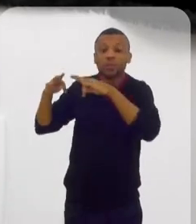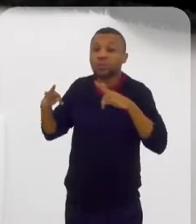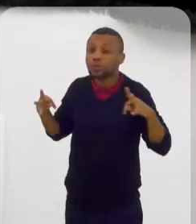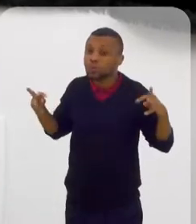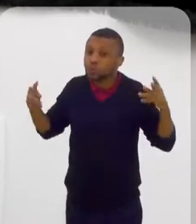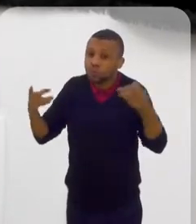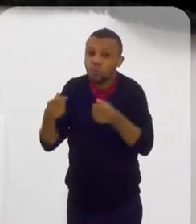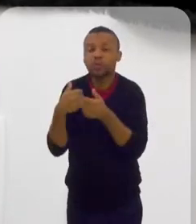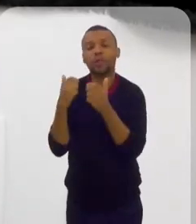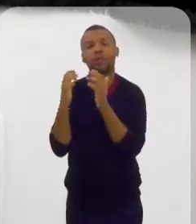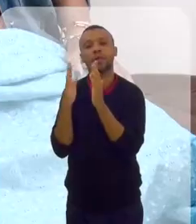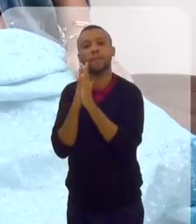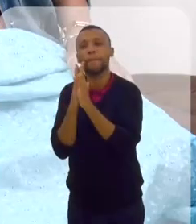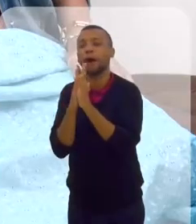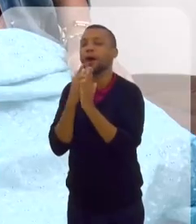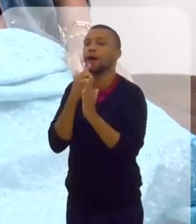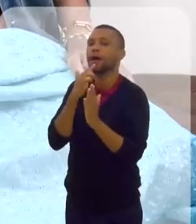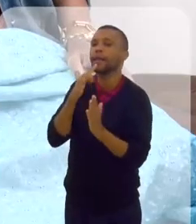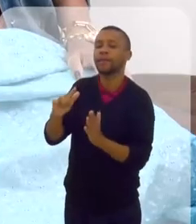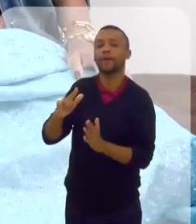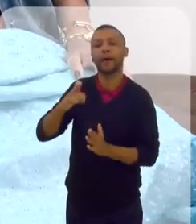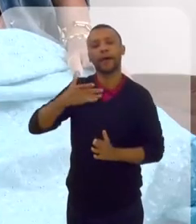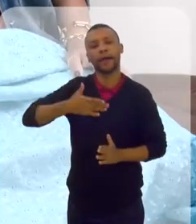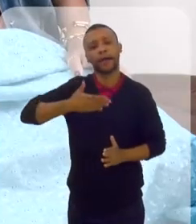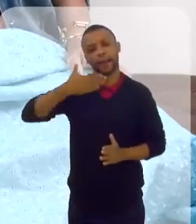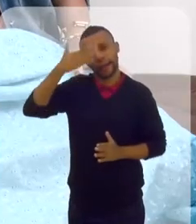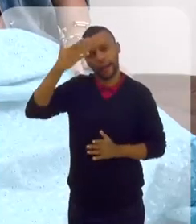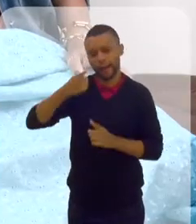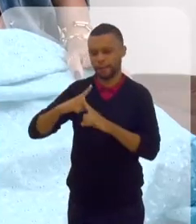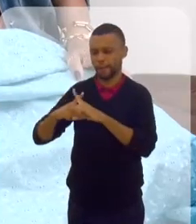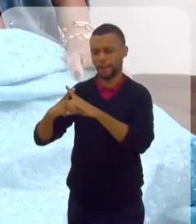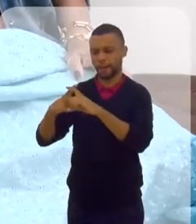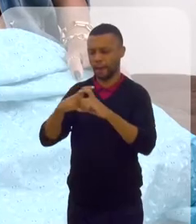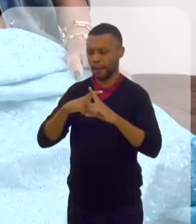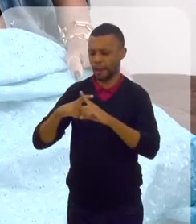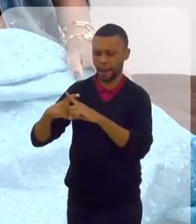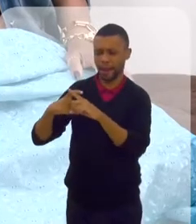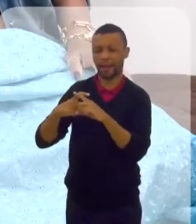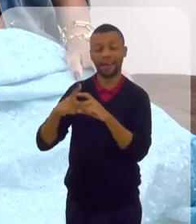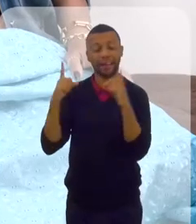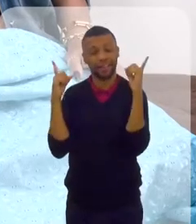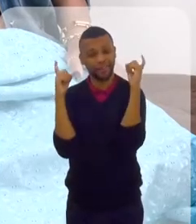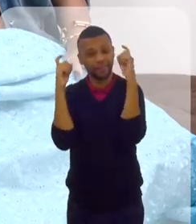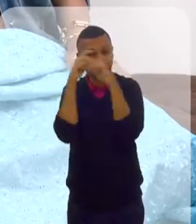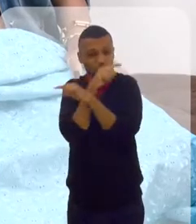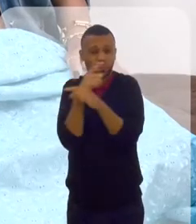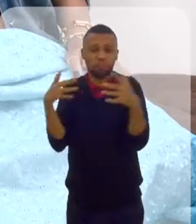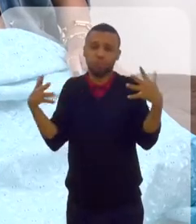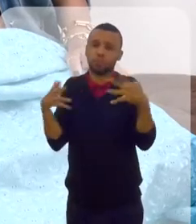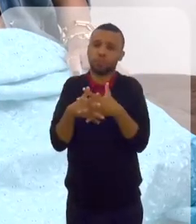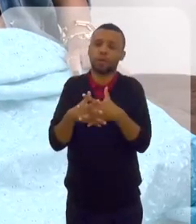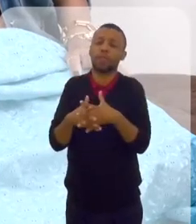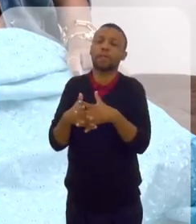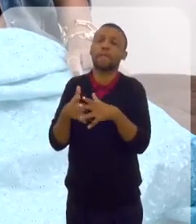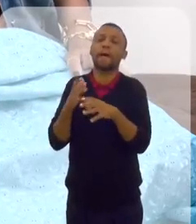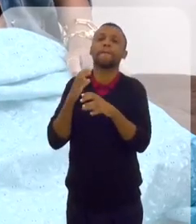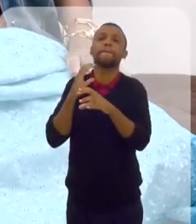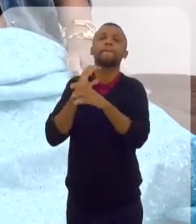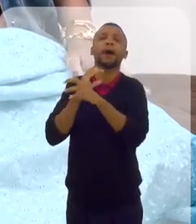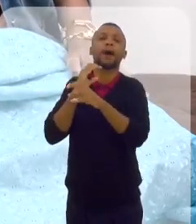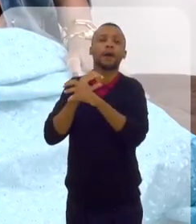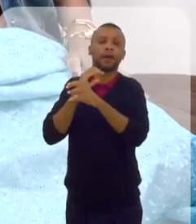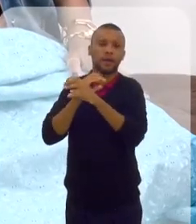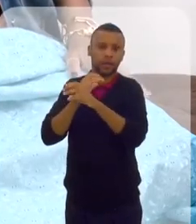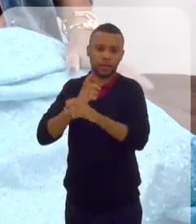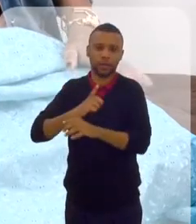tudo era feito um sermão em árabe. Então, isso era uma grande dificuldade para as pessoas. Então, talvez isso seja uma grande barreira que foi na época.